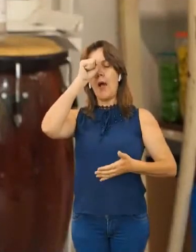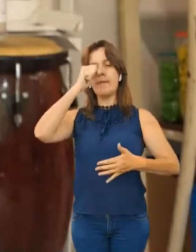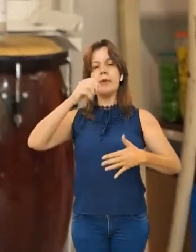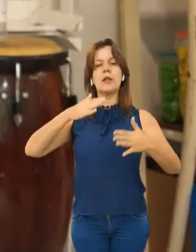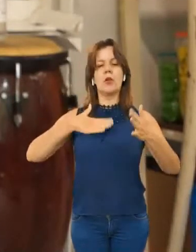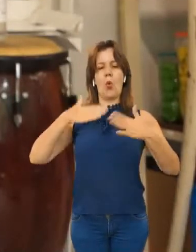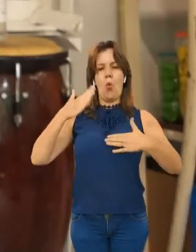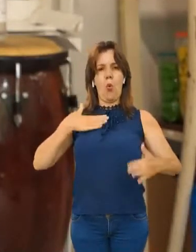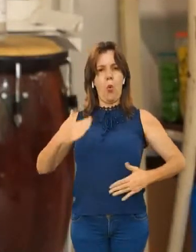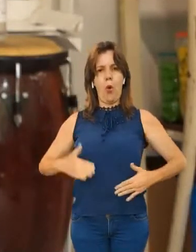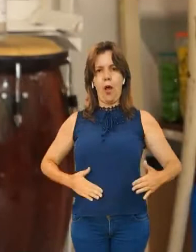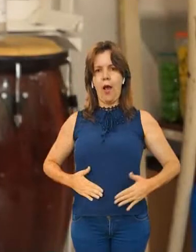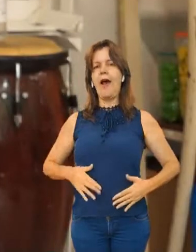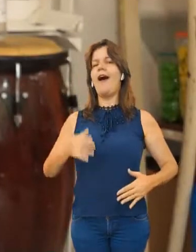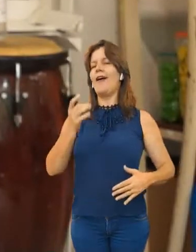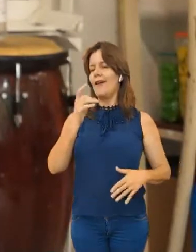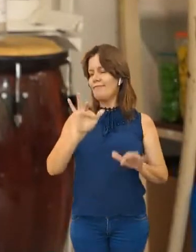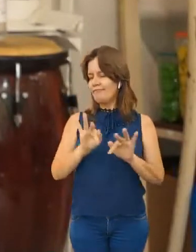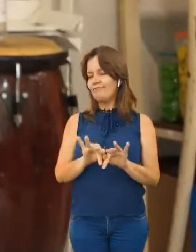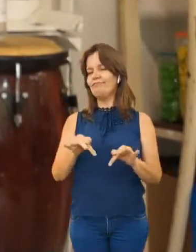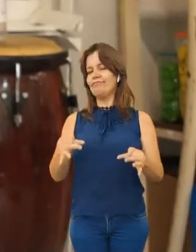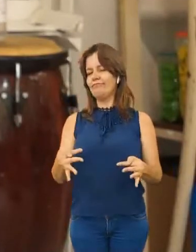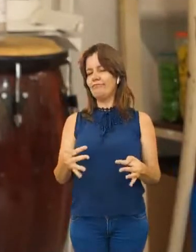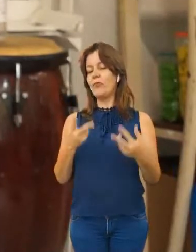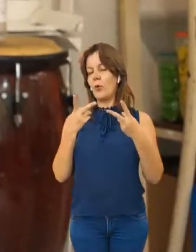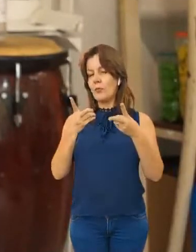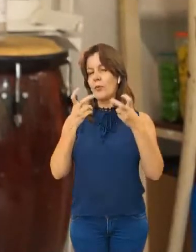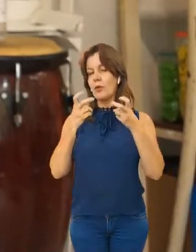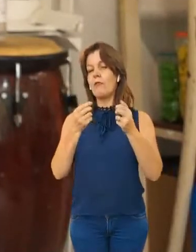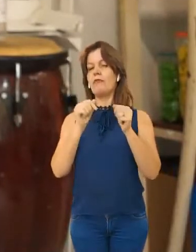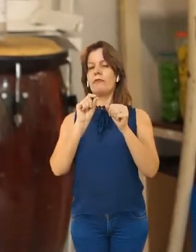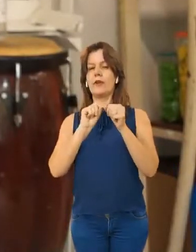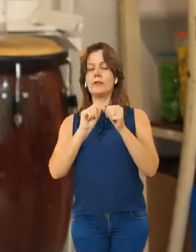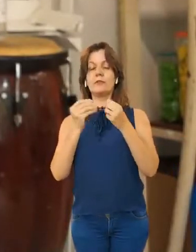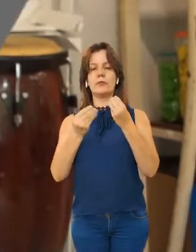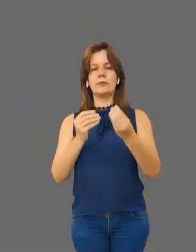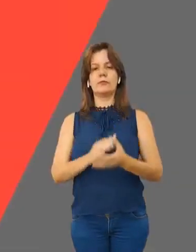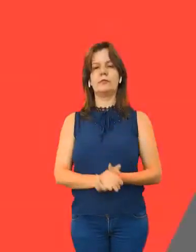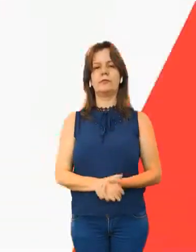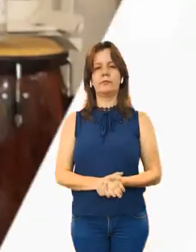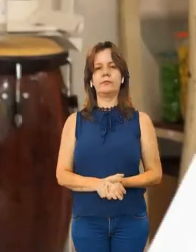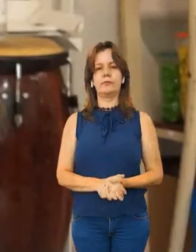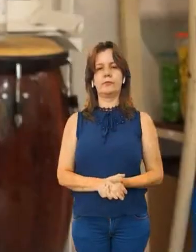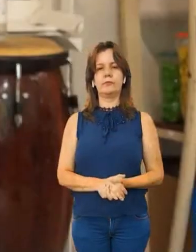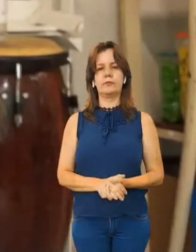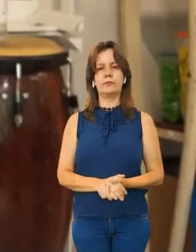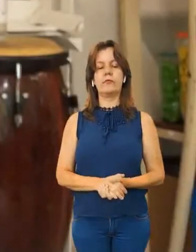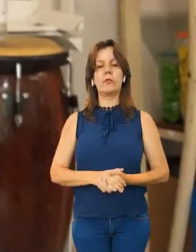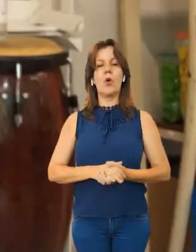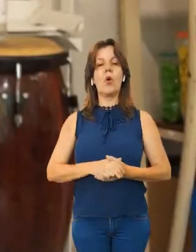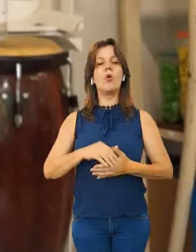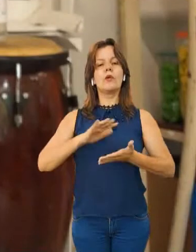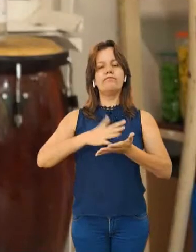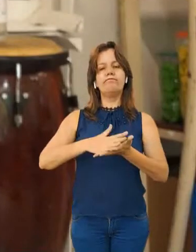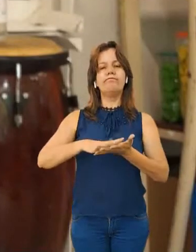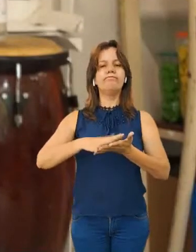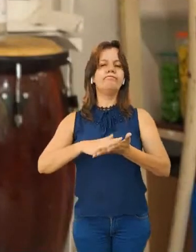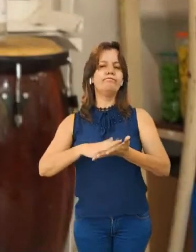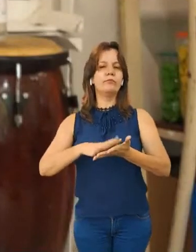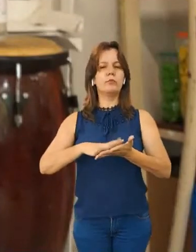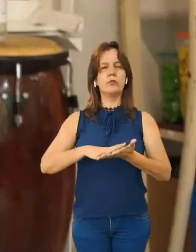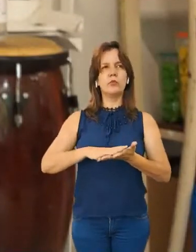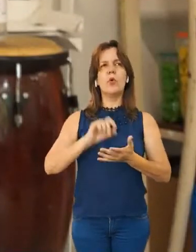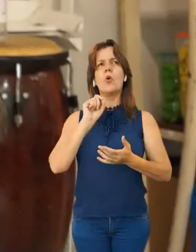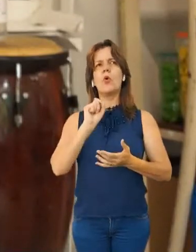percussão corporal? É muito simples! Vamos ver como funciona na prática? A parte percussiva do samba